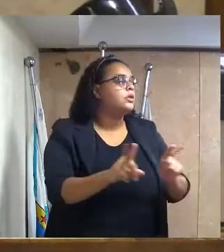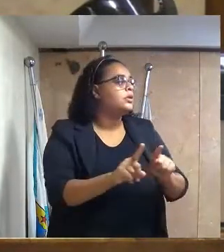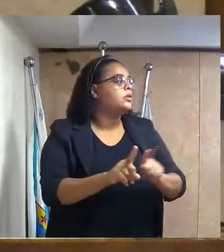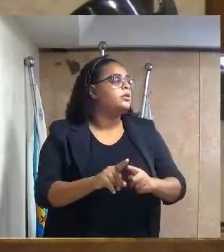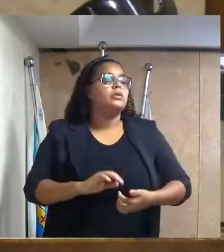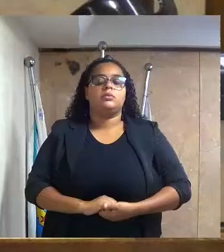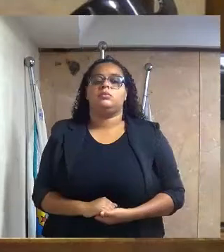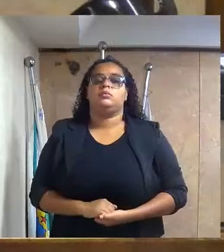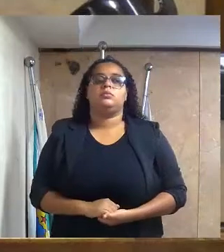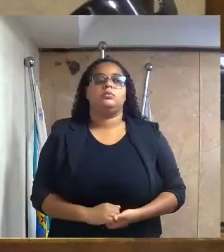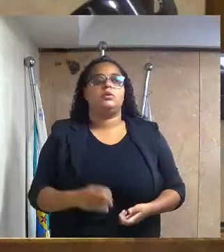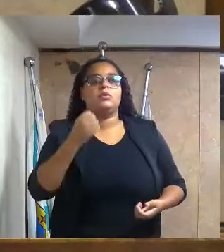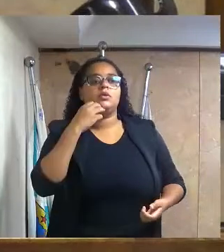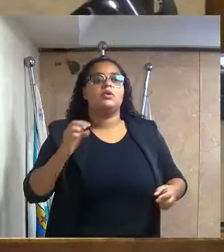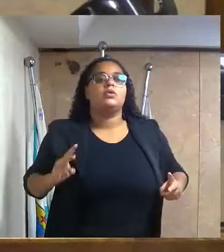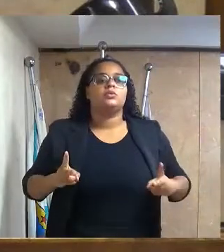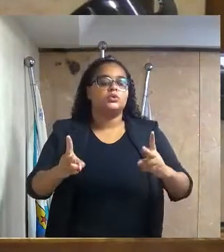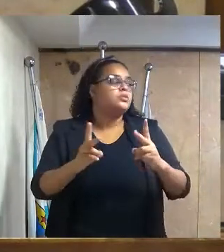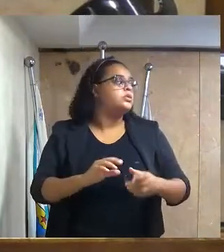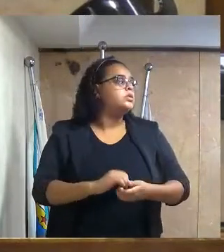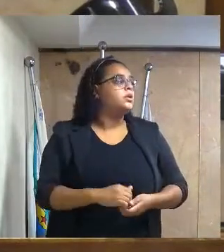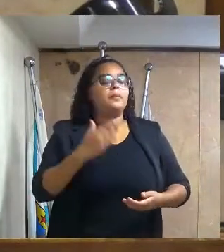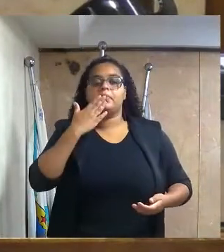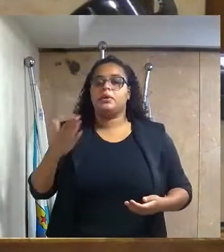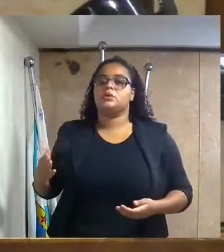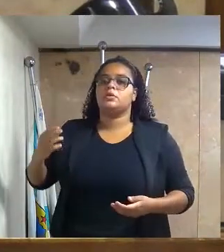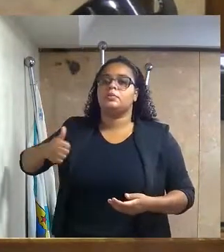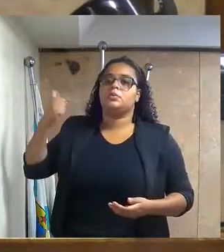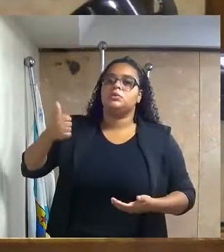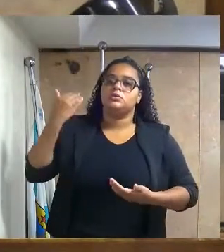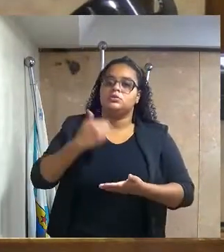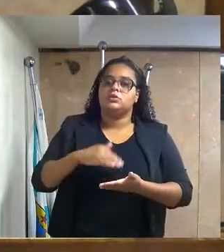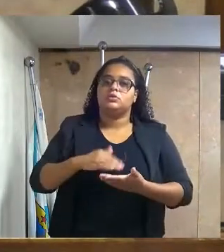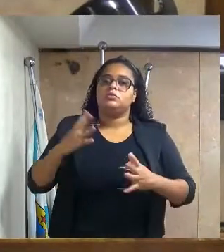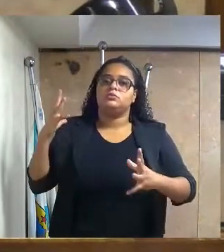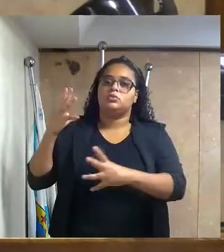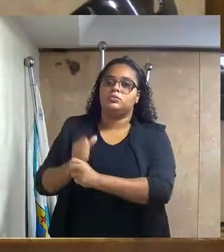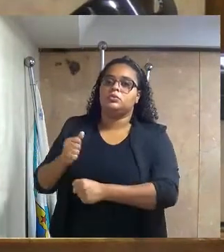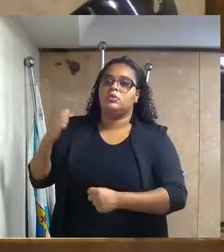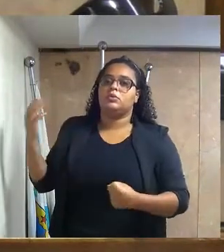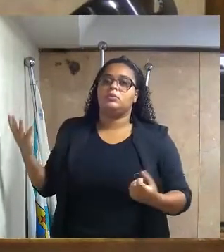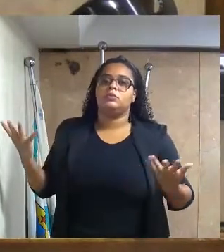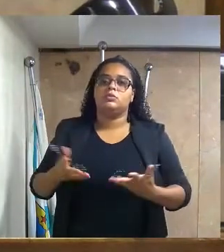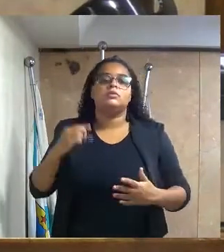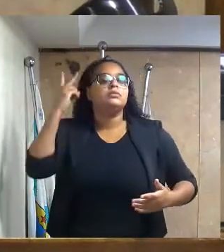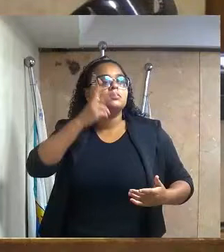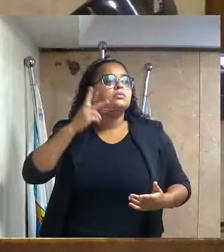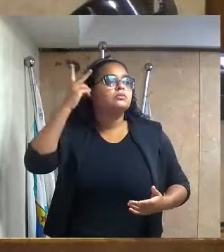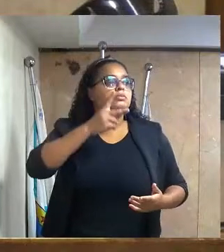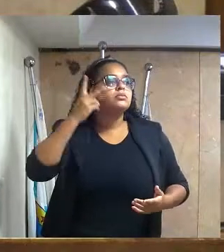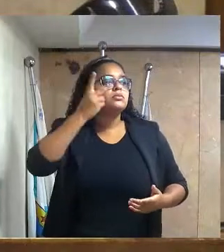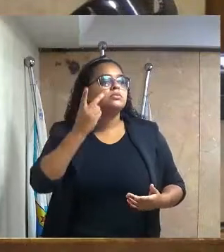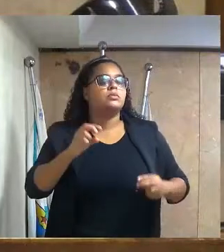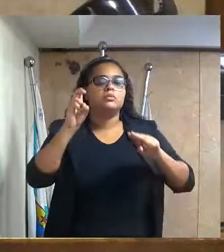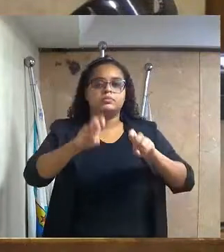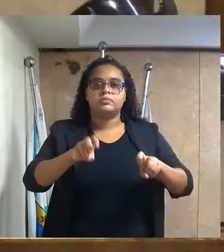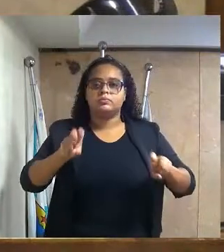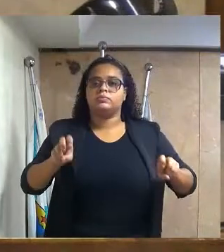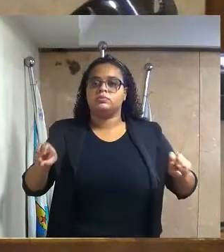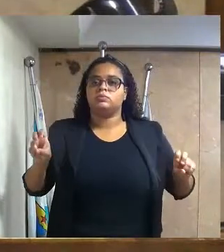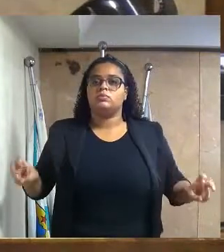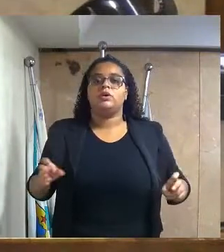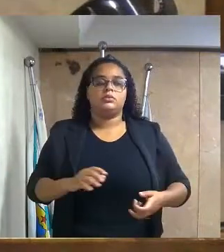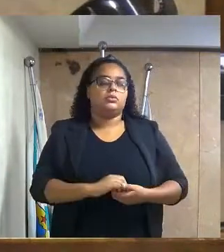continua no controle. Peço ao primeiro secretário que faça a verificação de quórum e peço aos vereadores que tomem seus assentos.